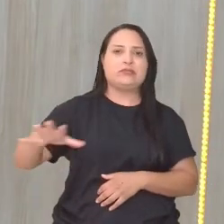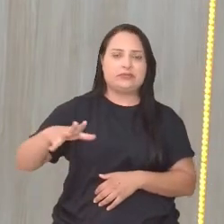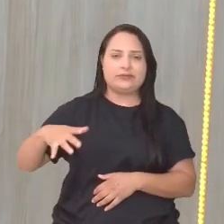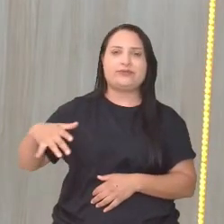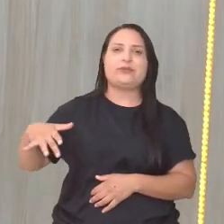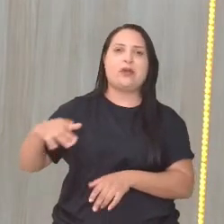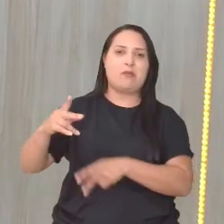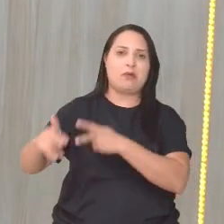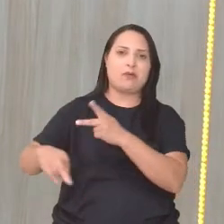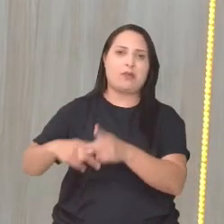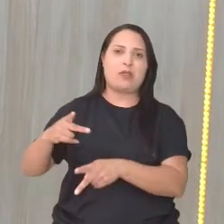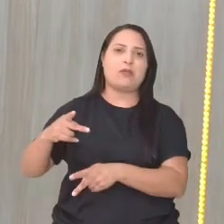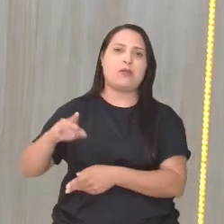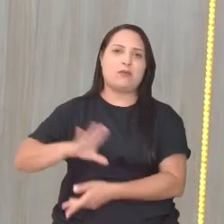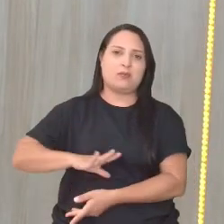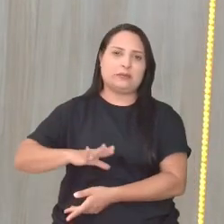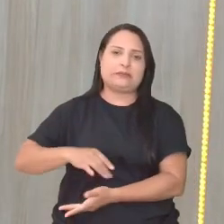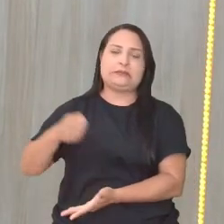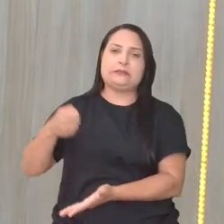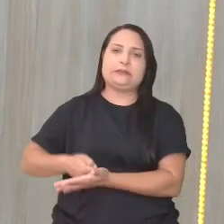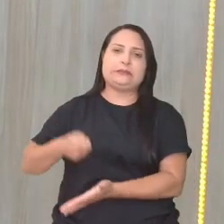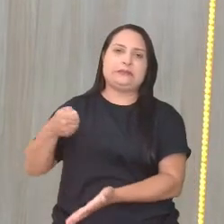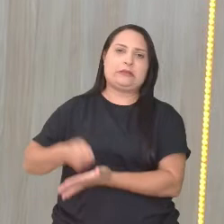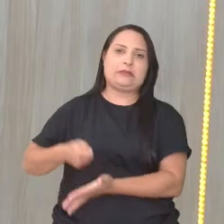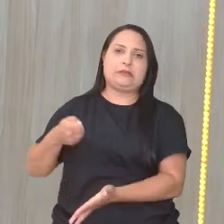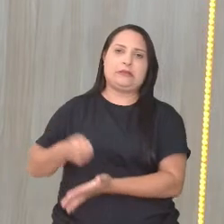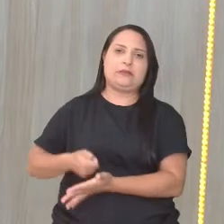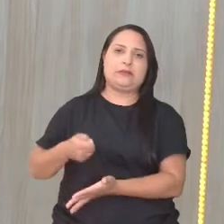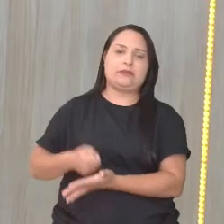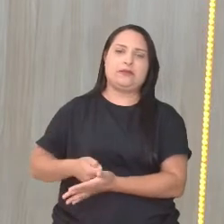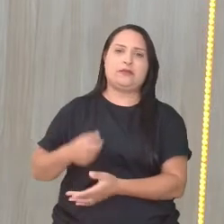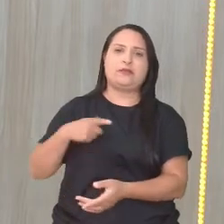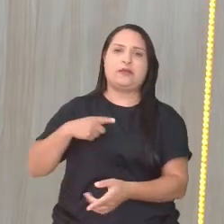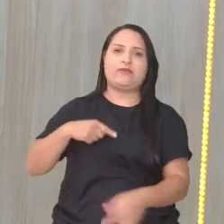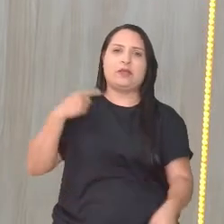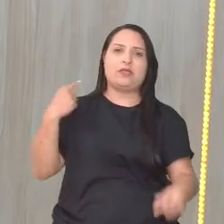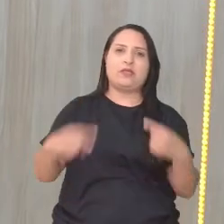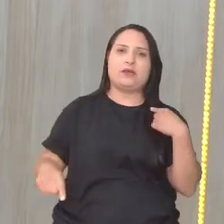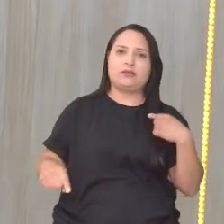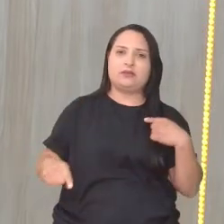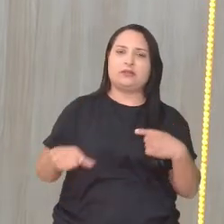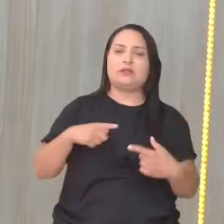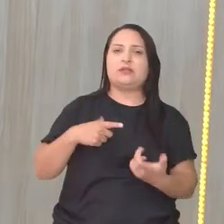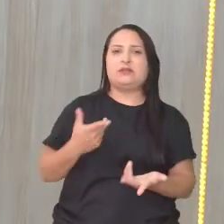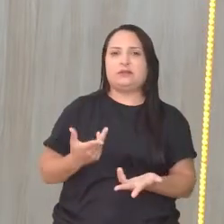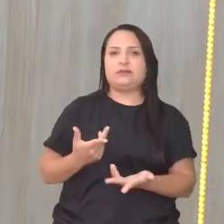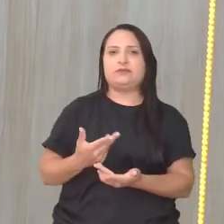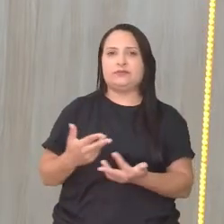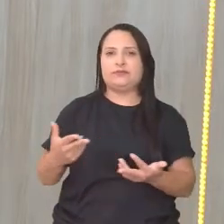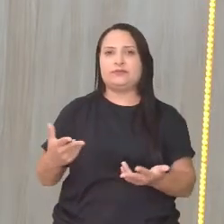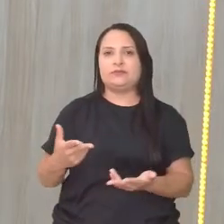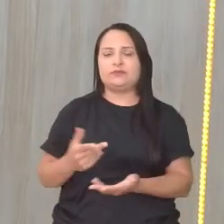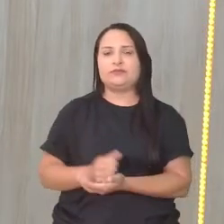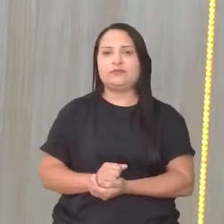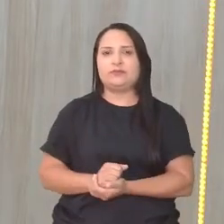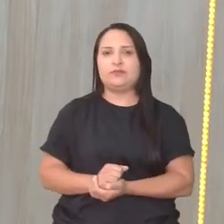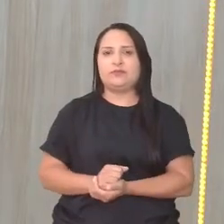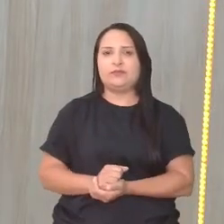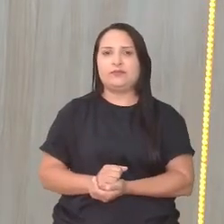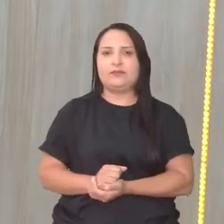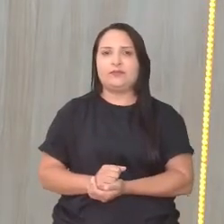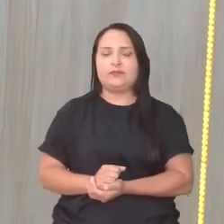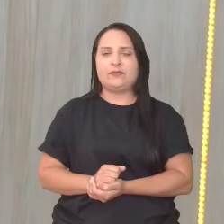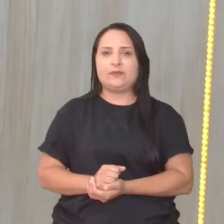as ideias estavam completamente distintas do que é das exigências, né? Das cortes portuguesas